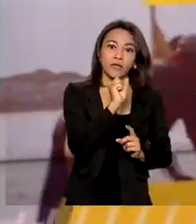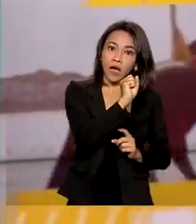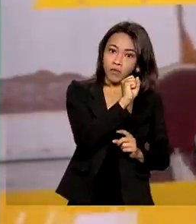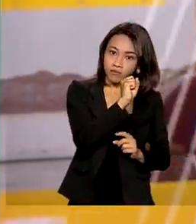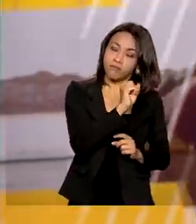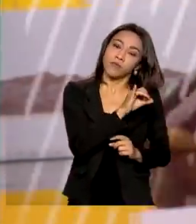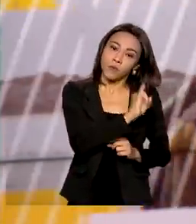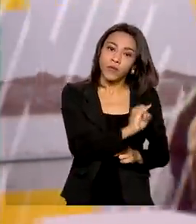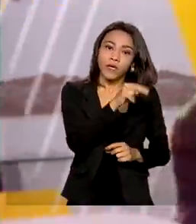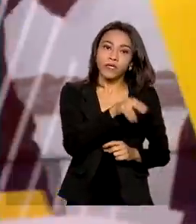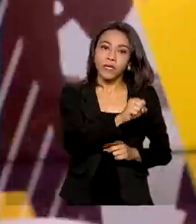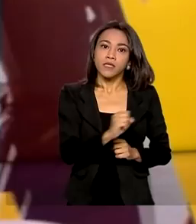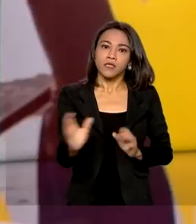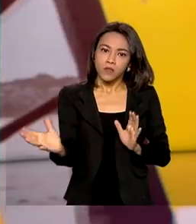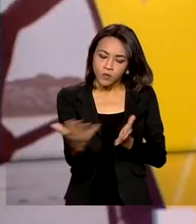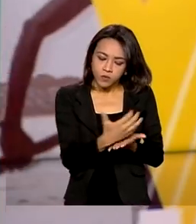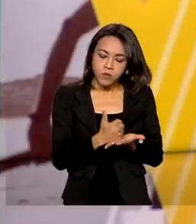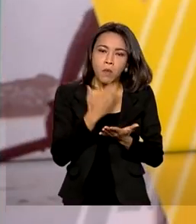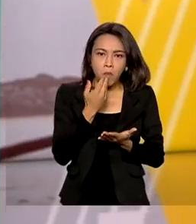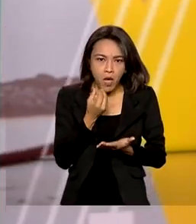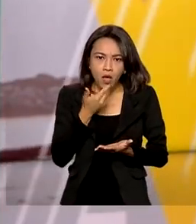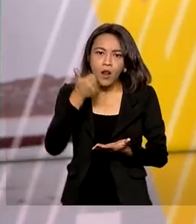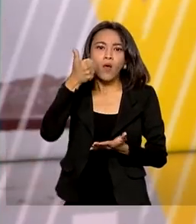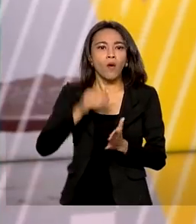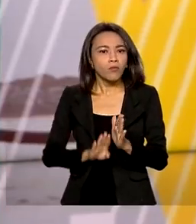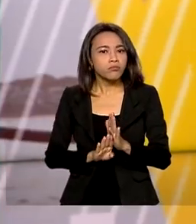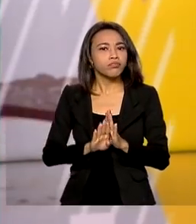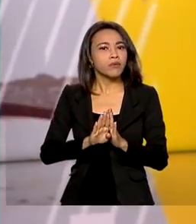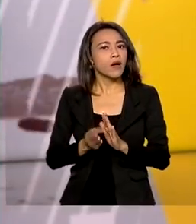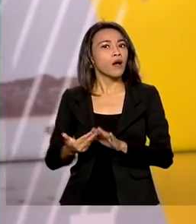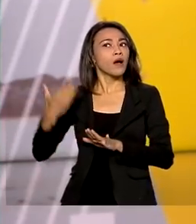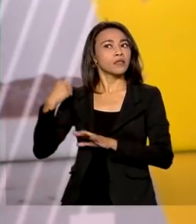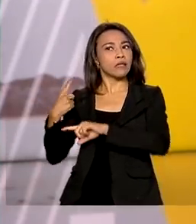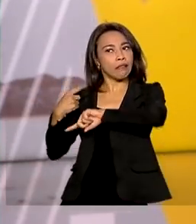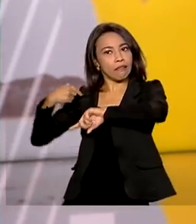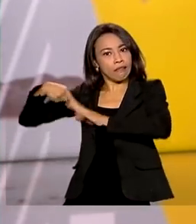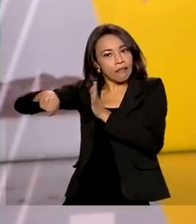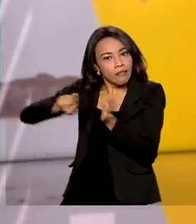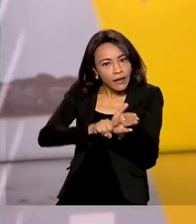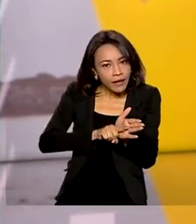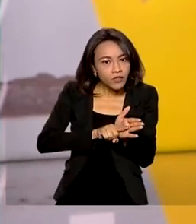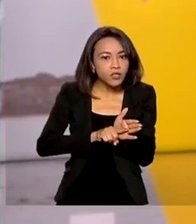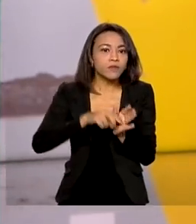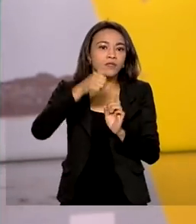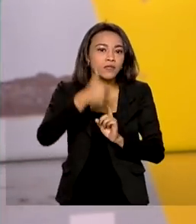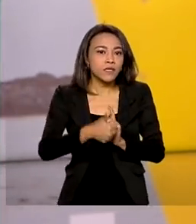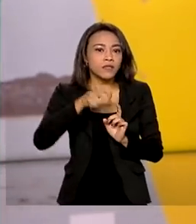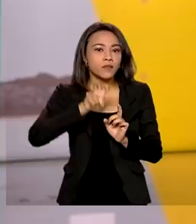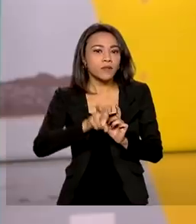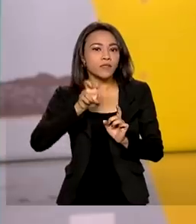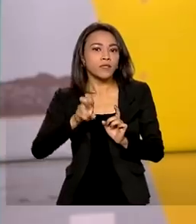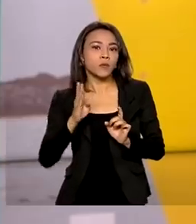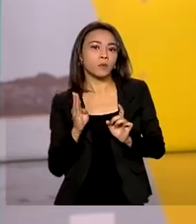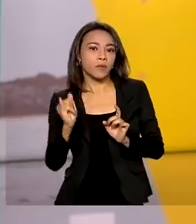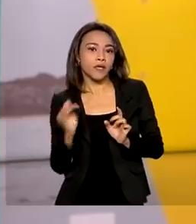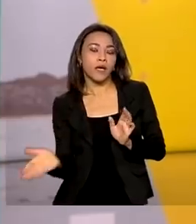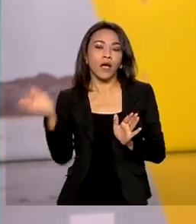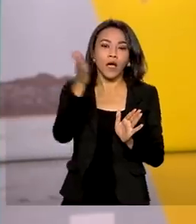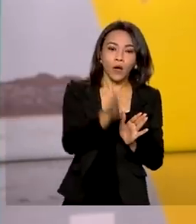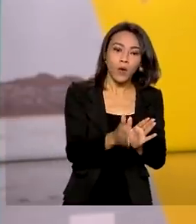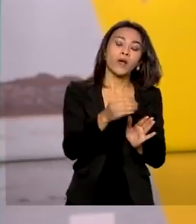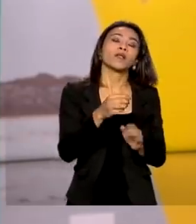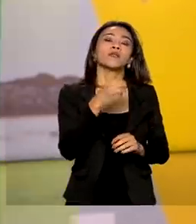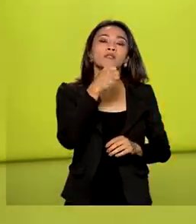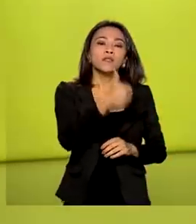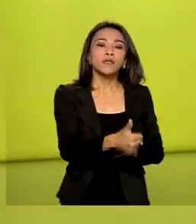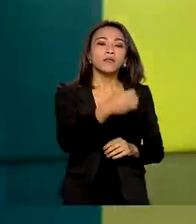melhora em relação ao período anterior. Passou de um saldo negativo de R 155 bilhões para R 139